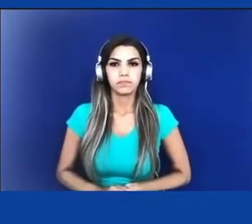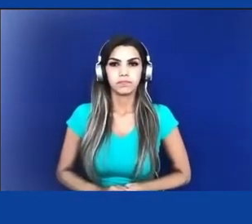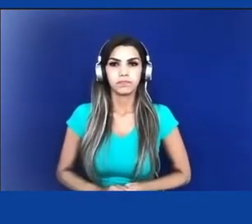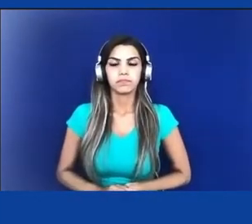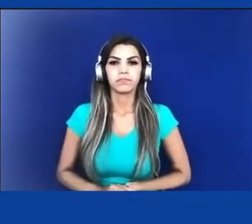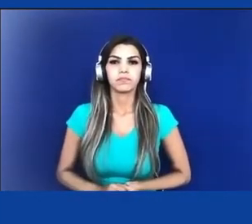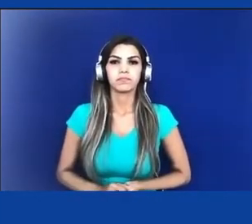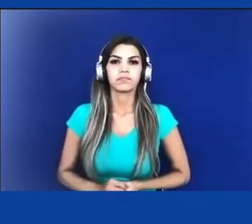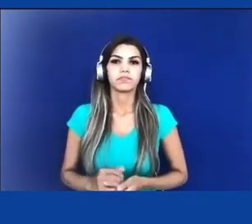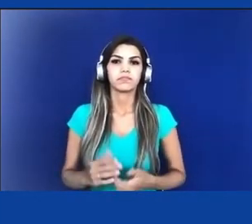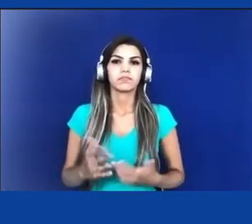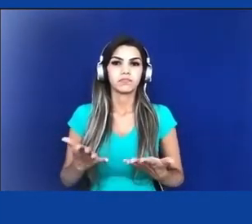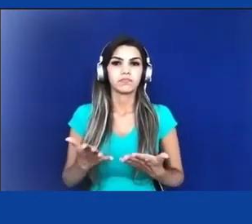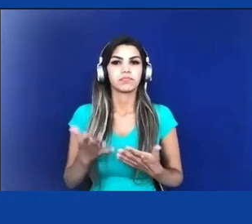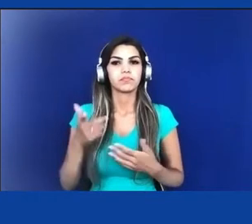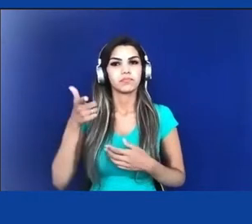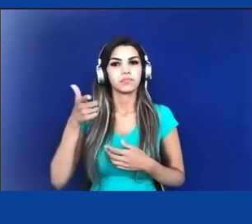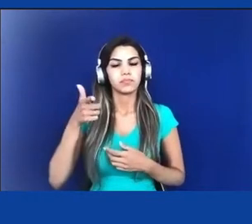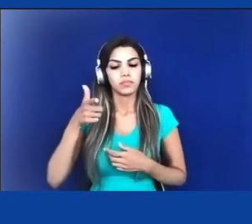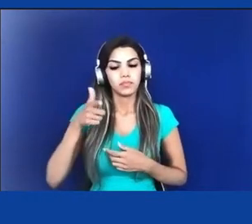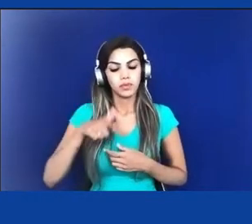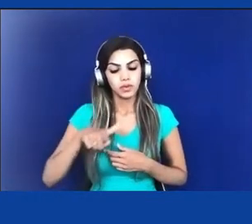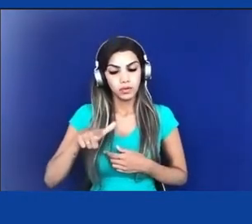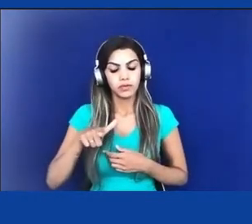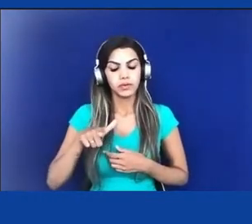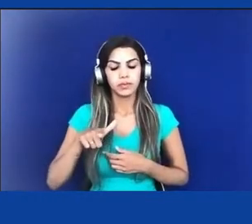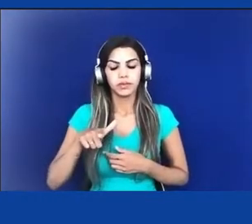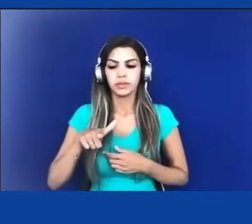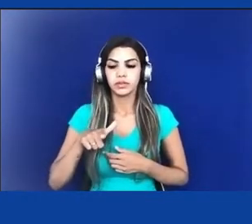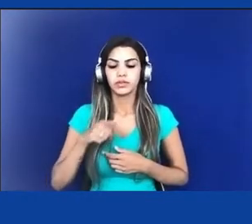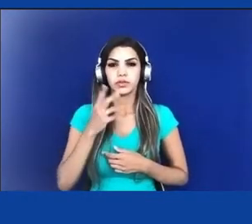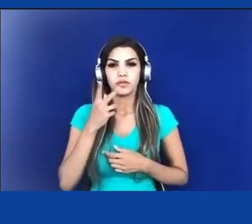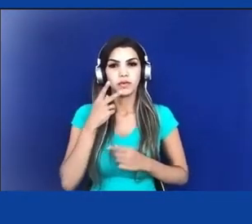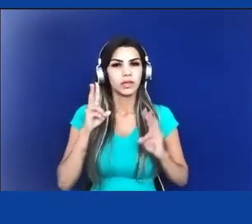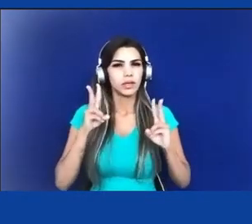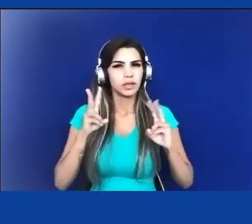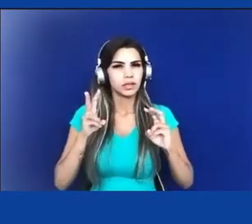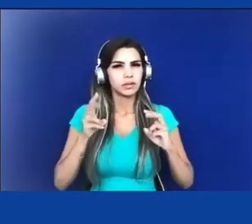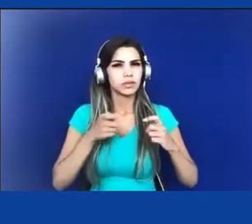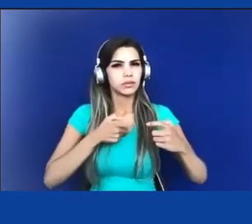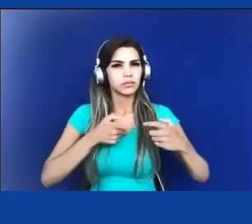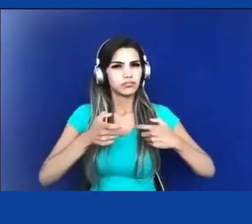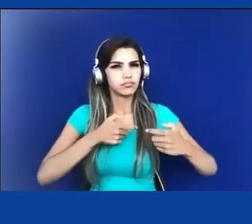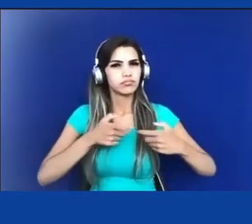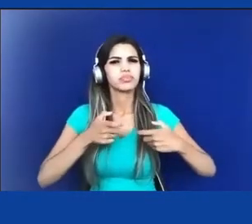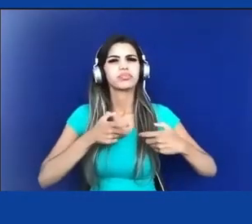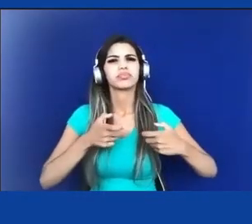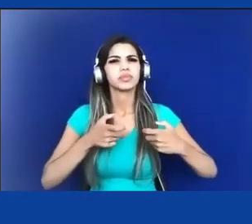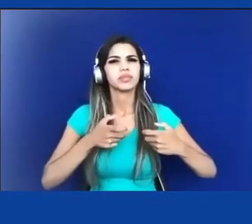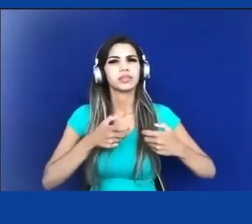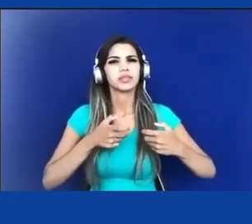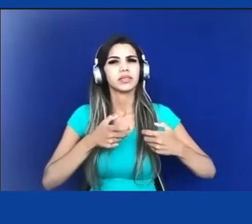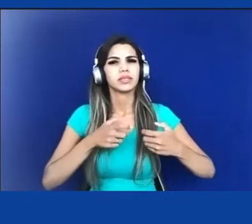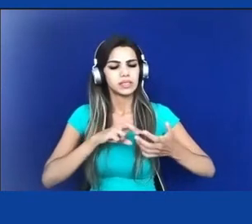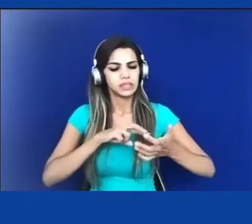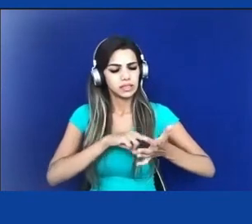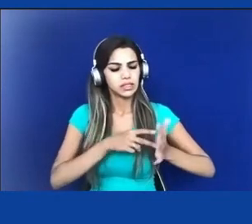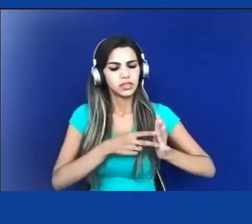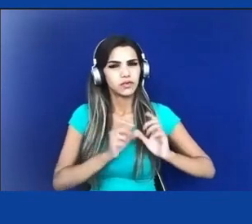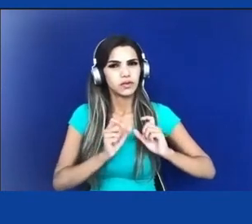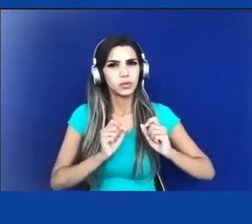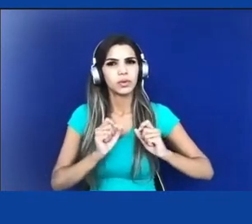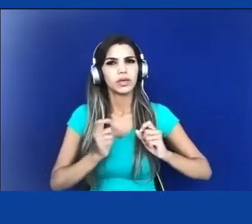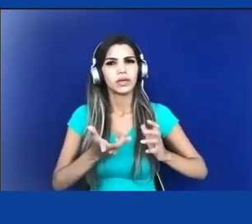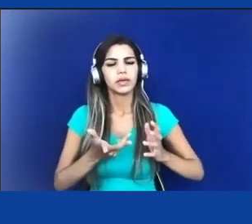voltando ao Eduardo Soares, esse enclave propõe, entrar em guerra significa, nós entrarmos em guerra também, significa